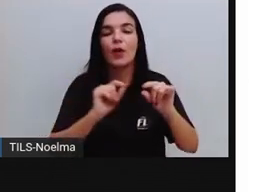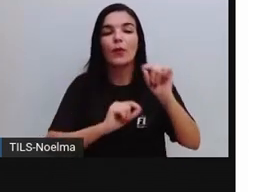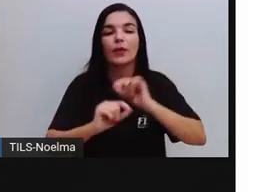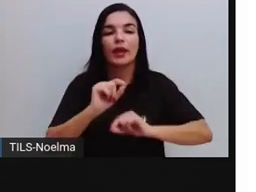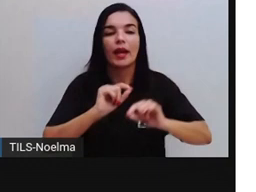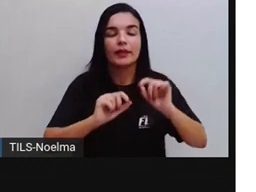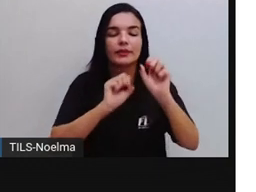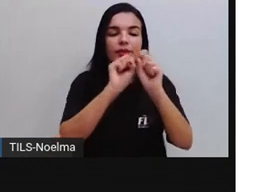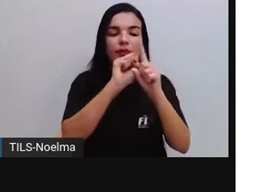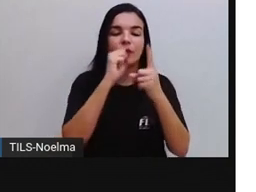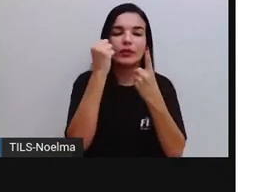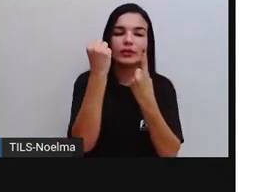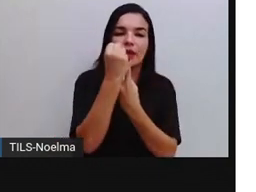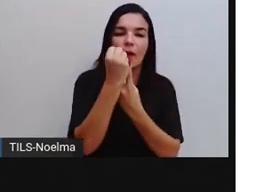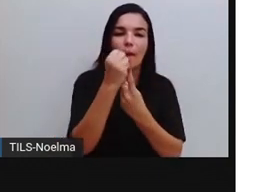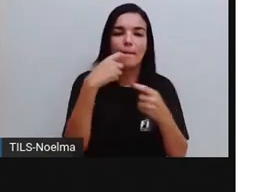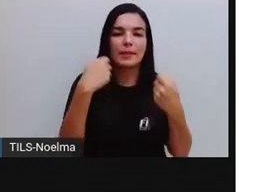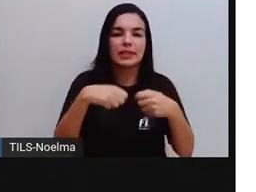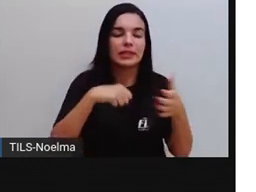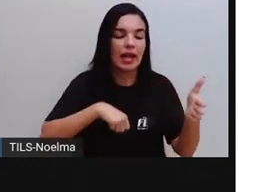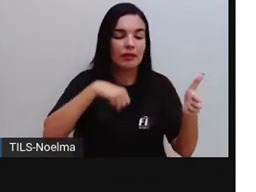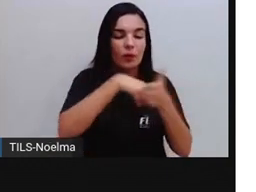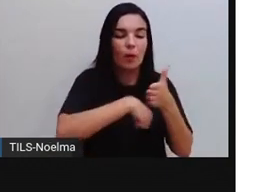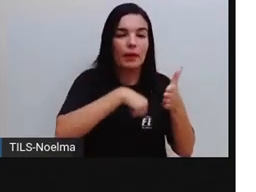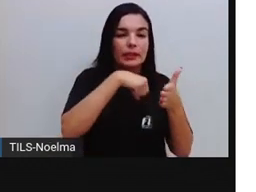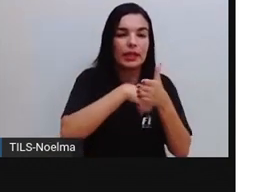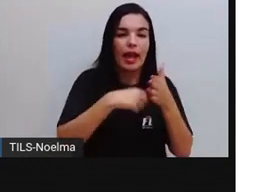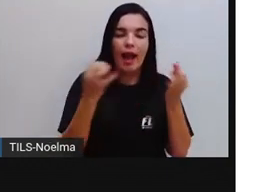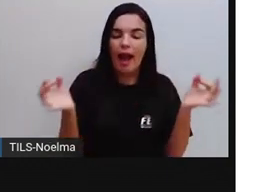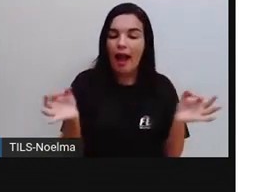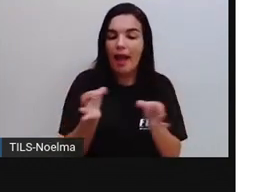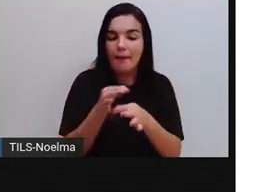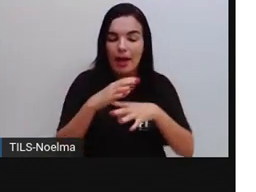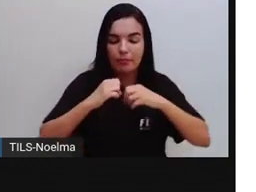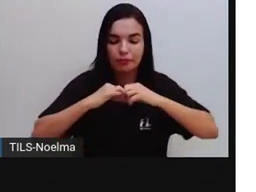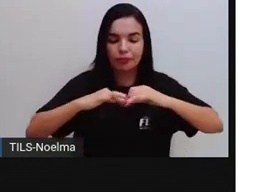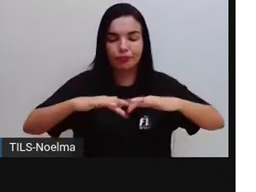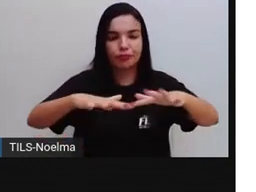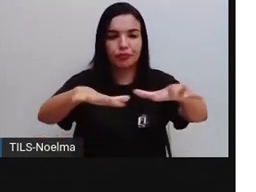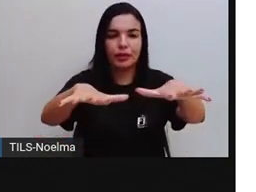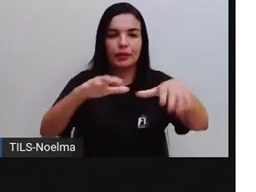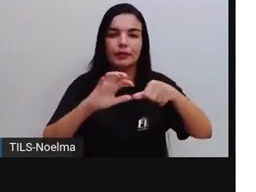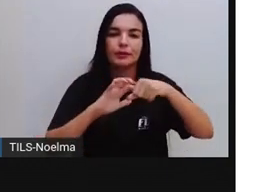combater a disseminação aí do coronavírus.